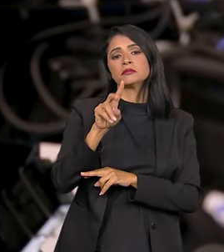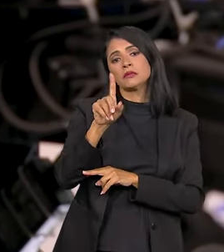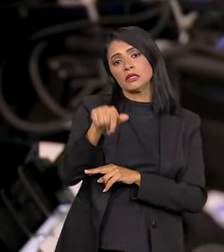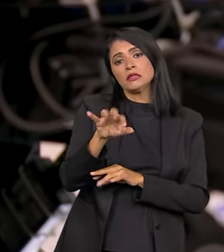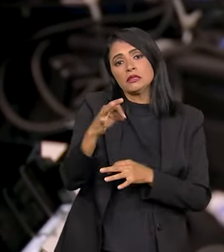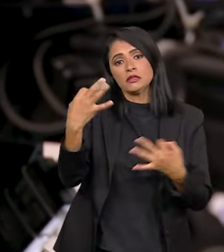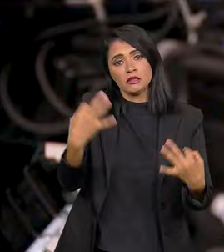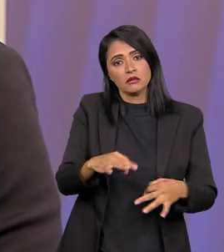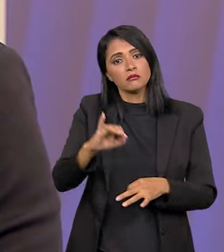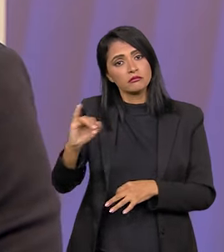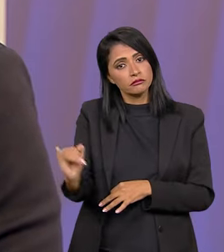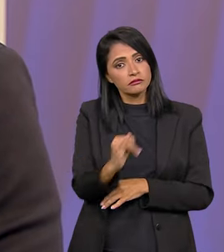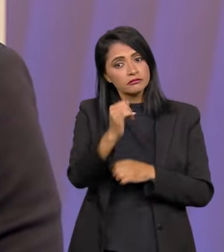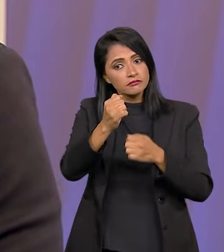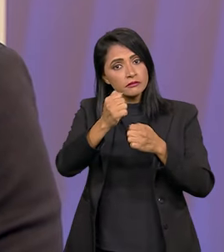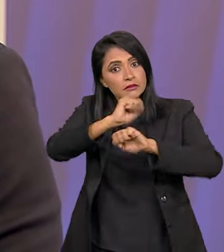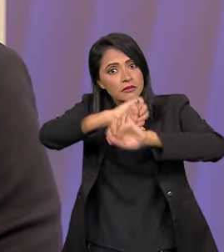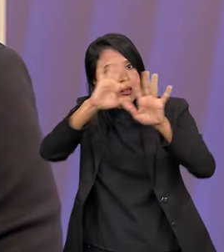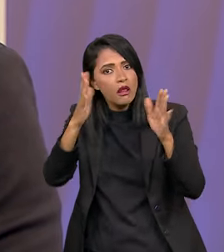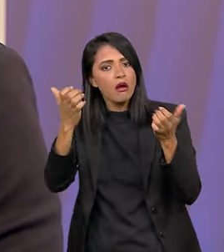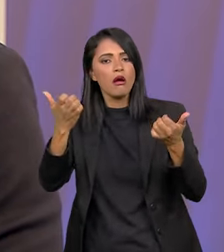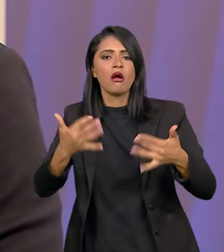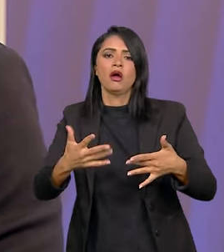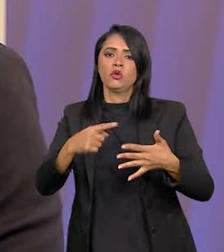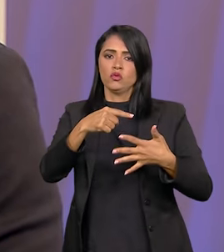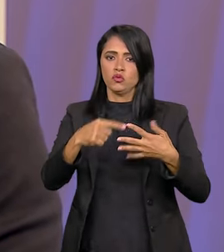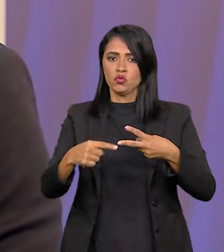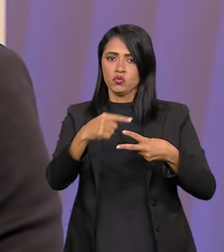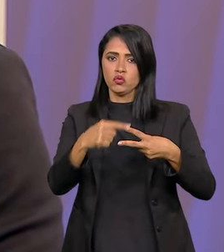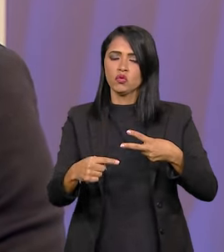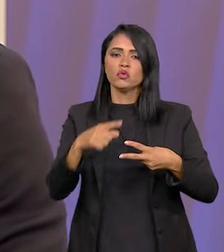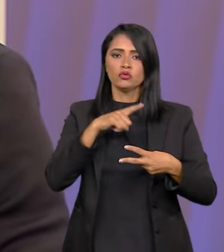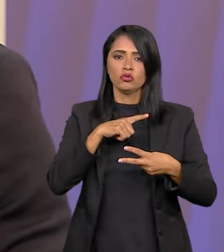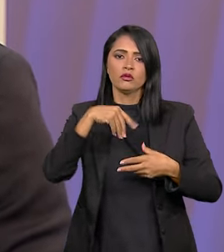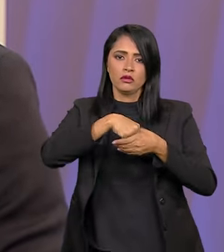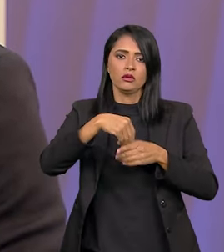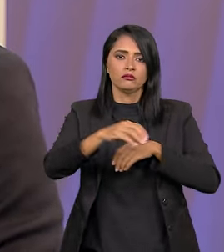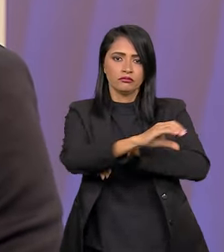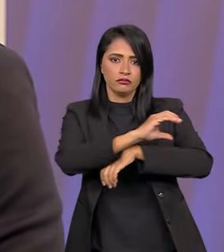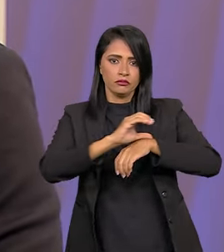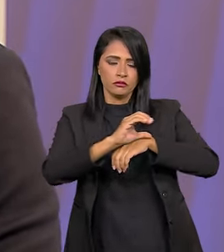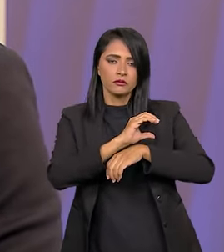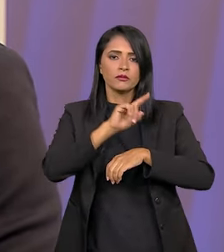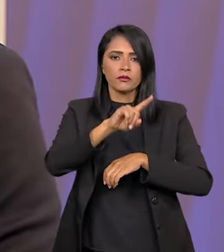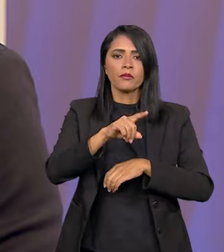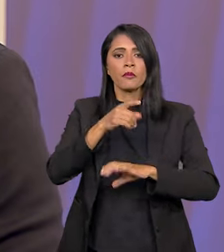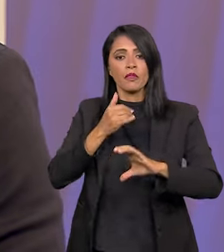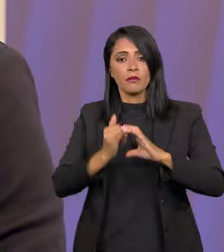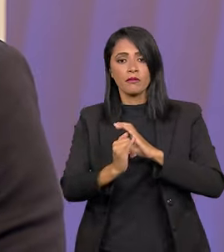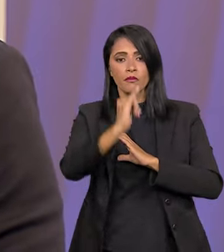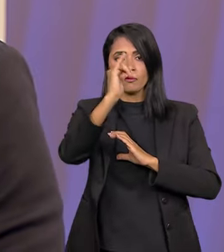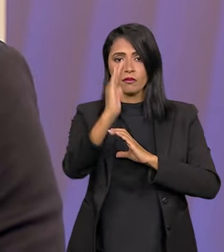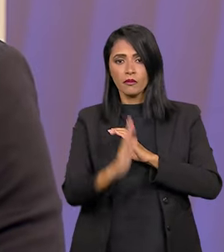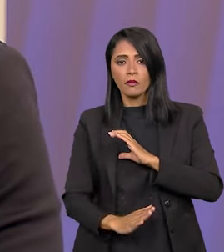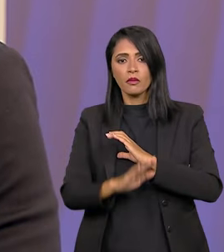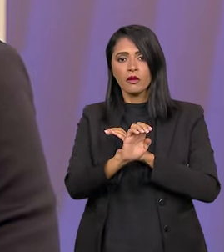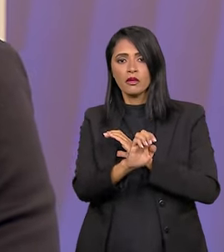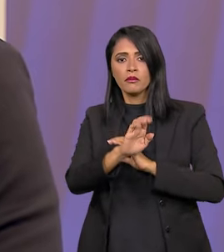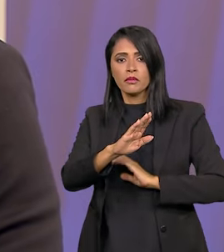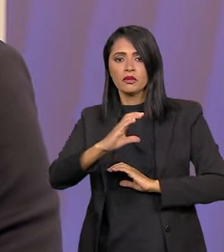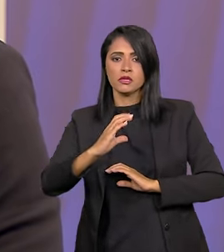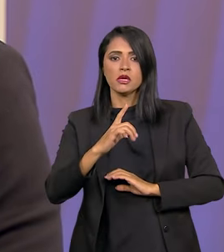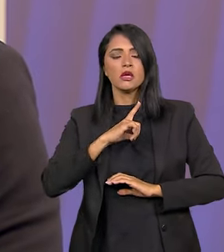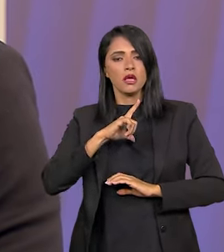está nos assistindo? é importante a gente esclarecer para quem está nos assistindo esses dois papéis, como disse lá, com o previsto na Constituição. E a EBC